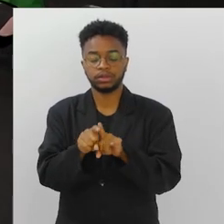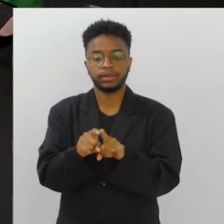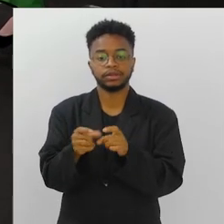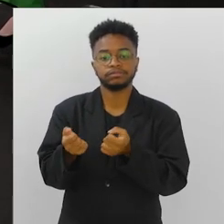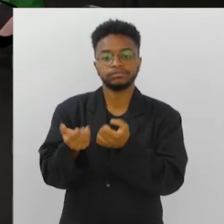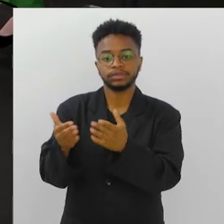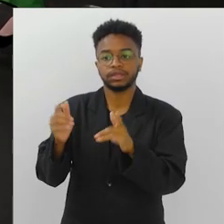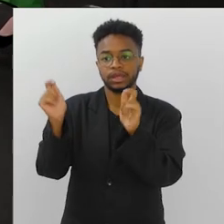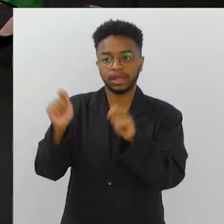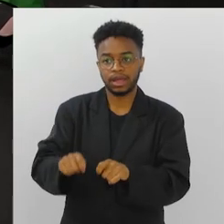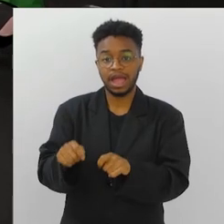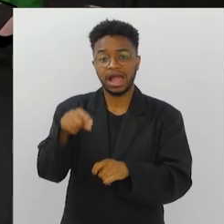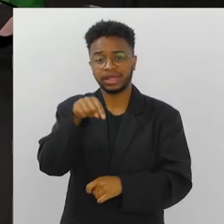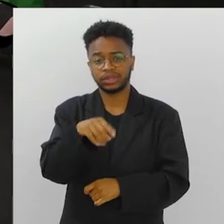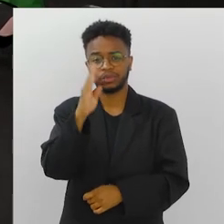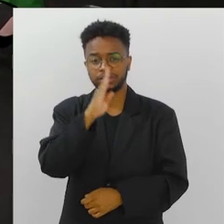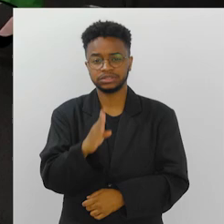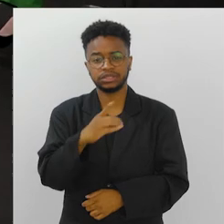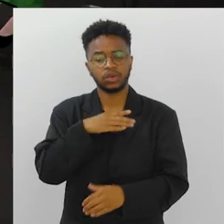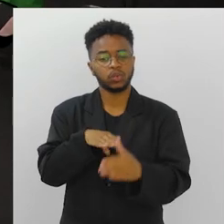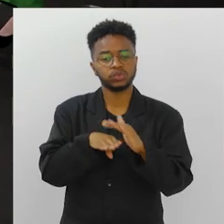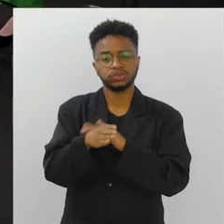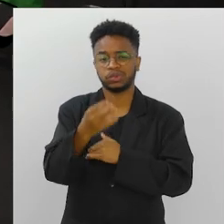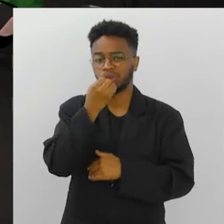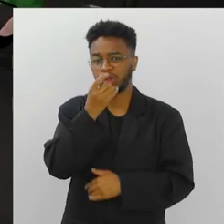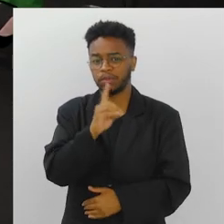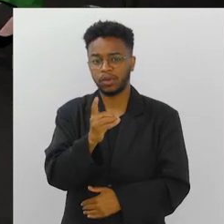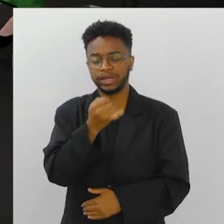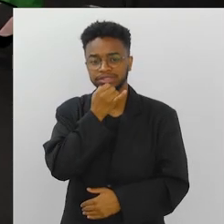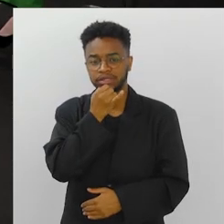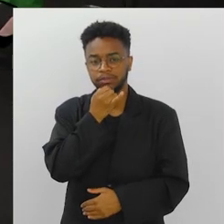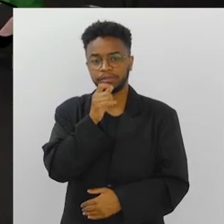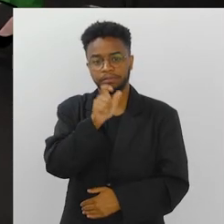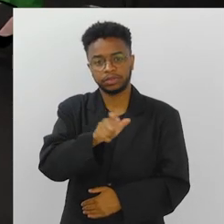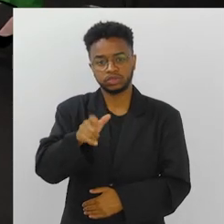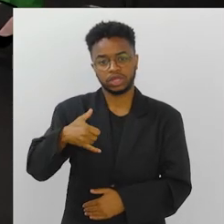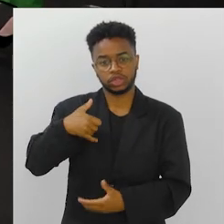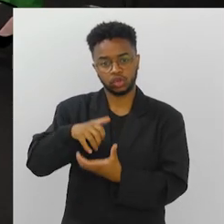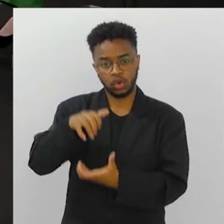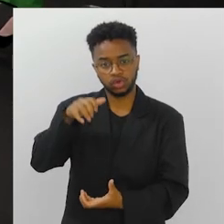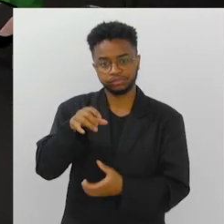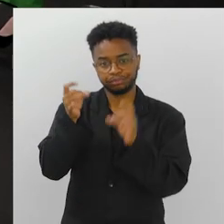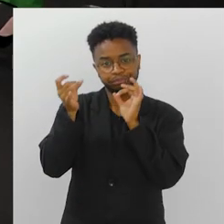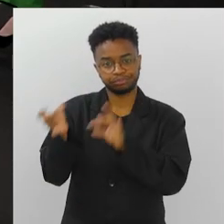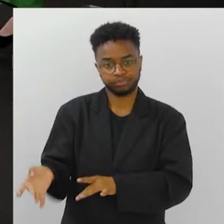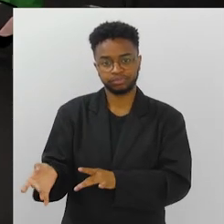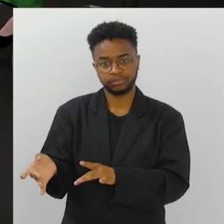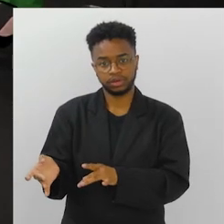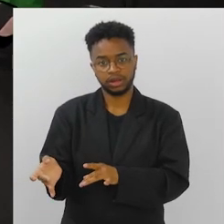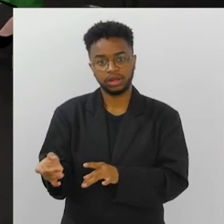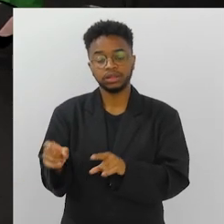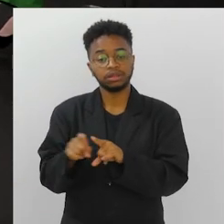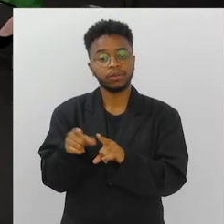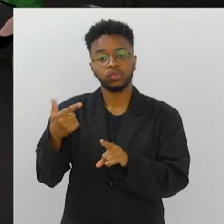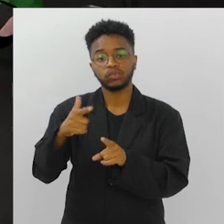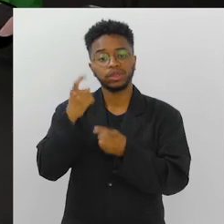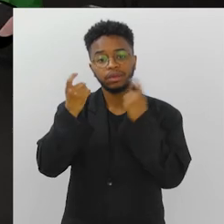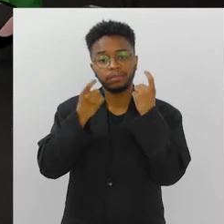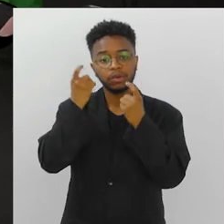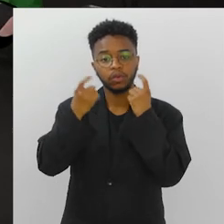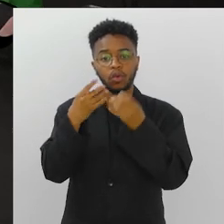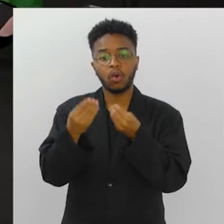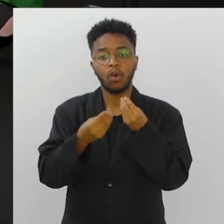Brasil tem um hábito que não é muito legal de, por exemplo, a terceira idade ser deixada de lado e a não